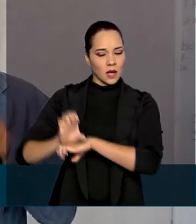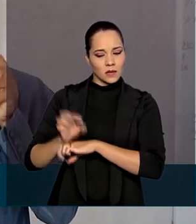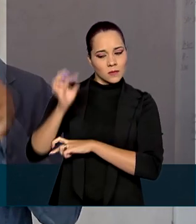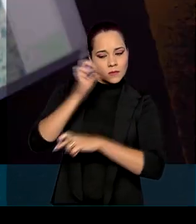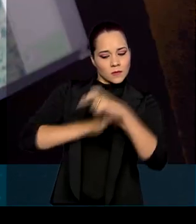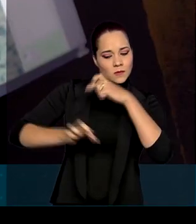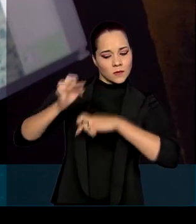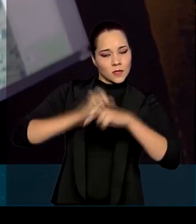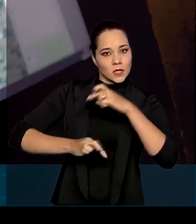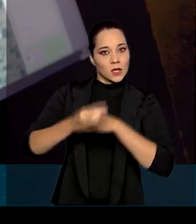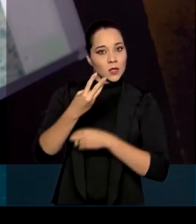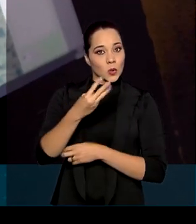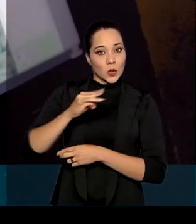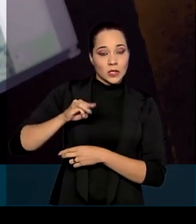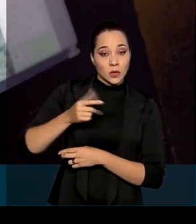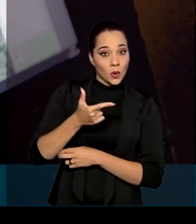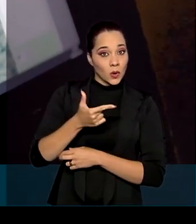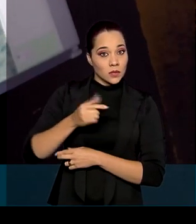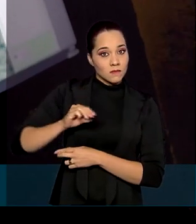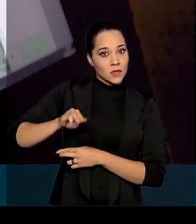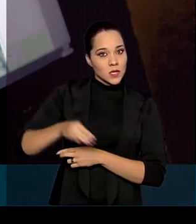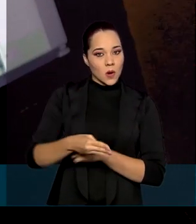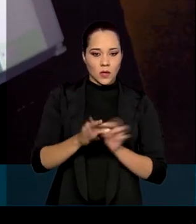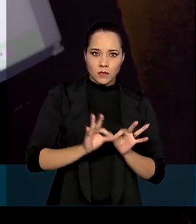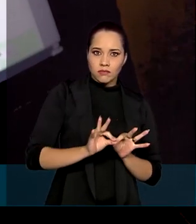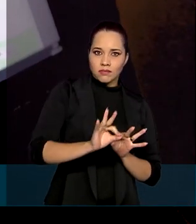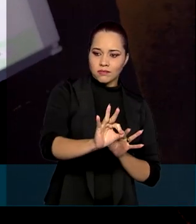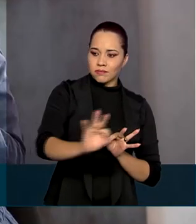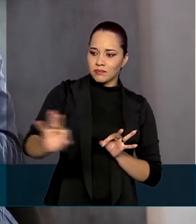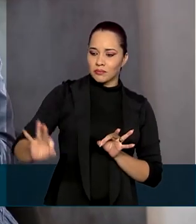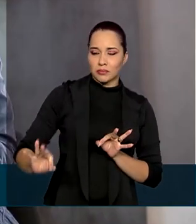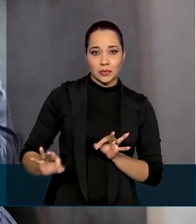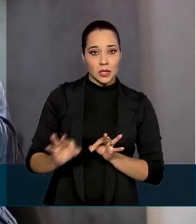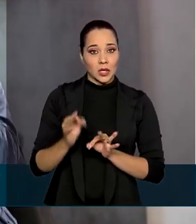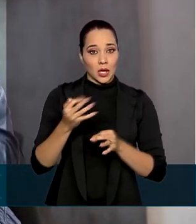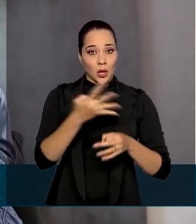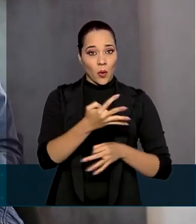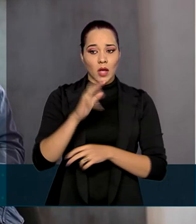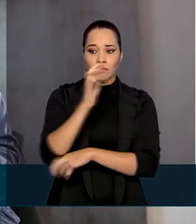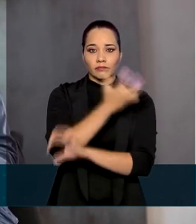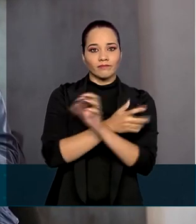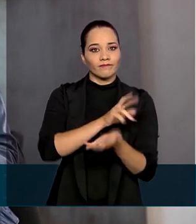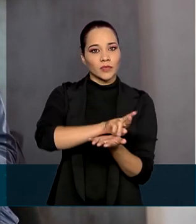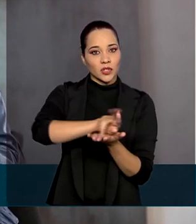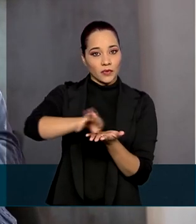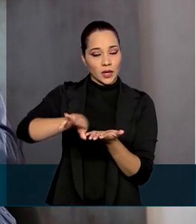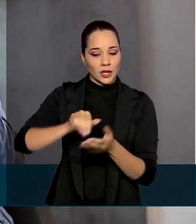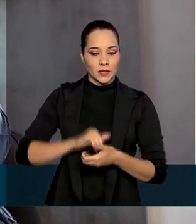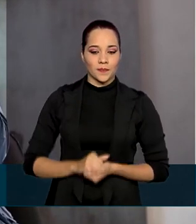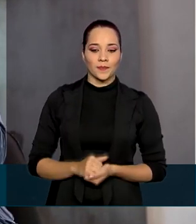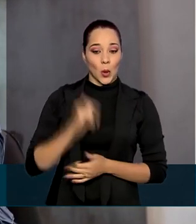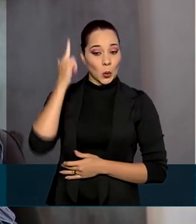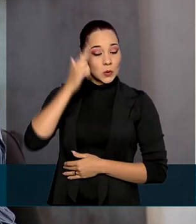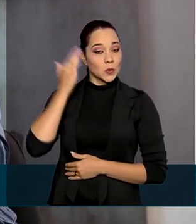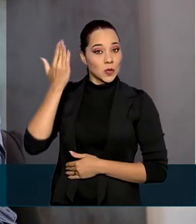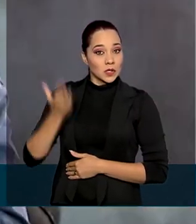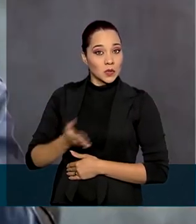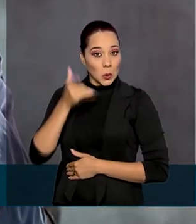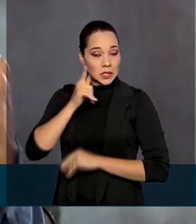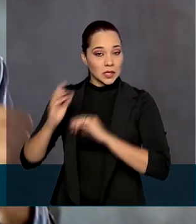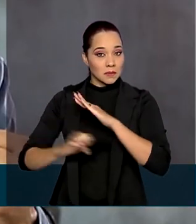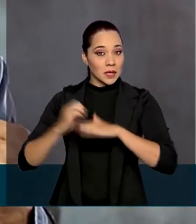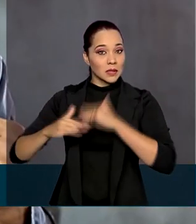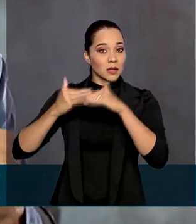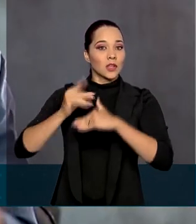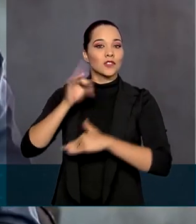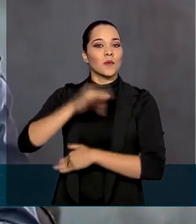monitorando 2,5 milhões de hectares em quatro biomas. Segundo o fundador, o sonho de empreender só foi possível